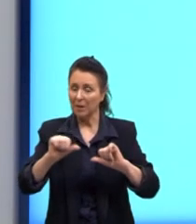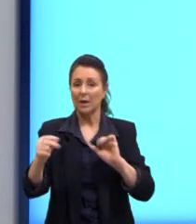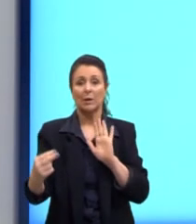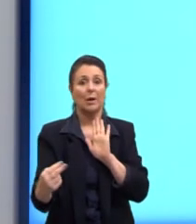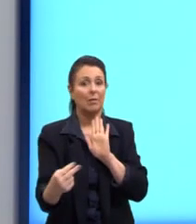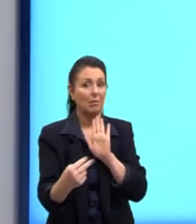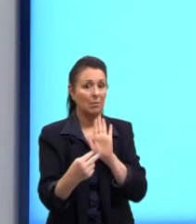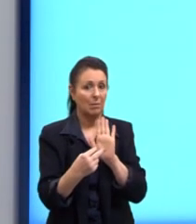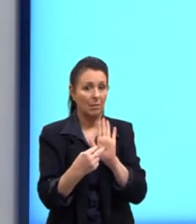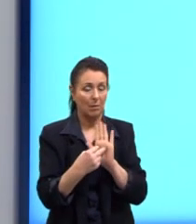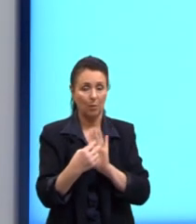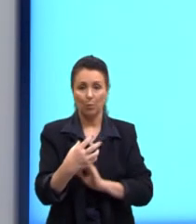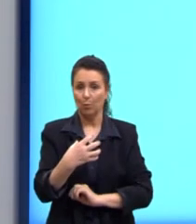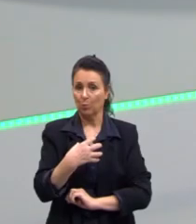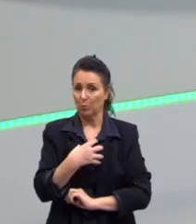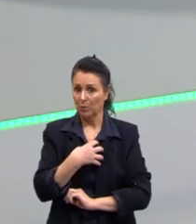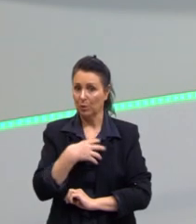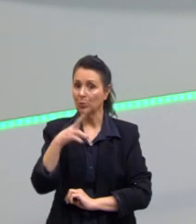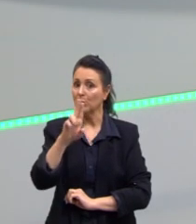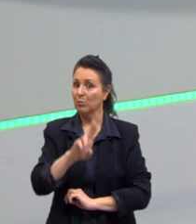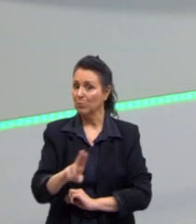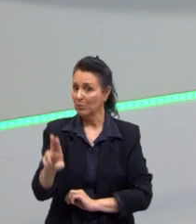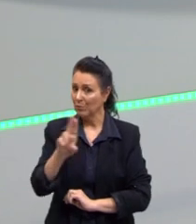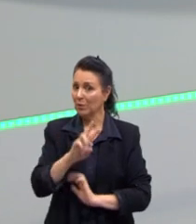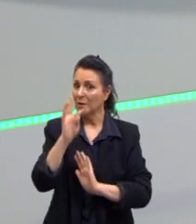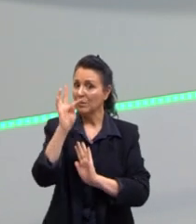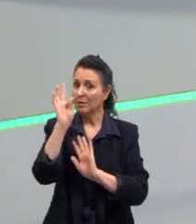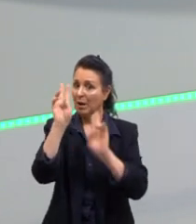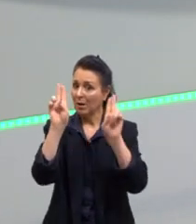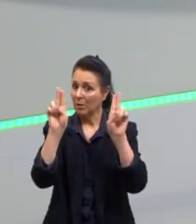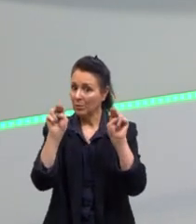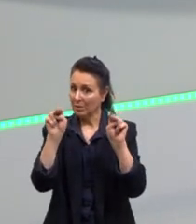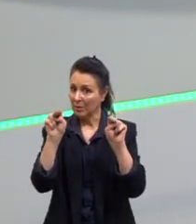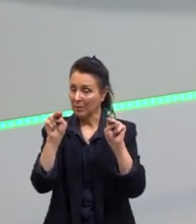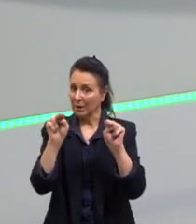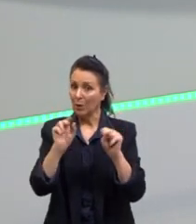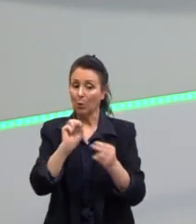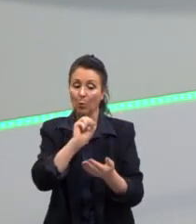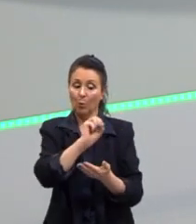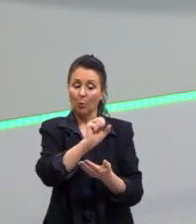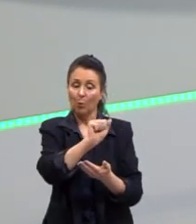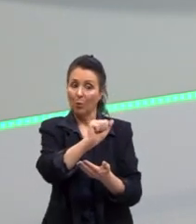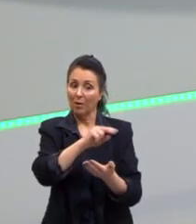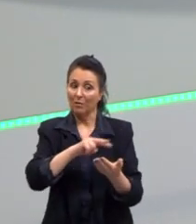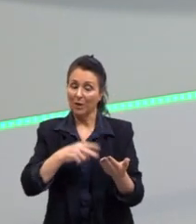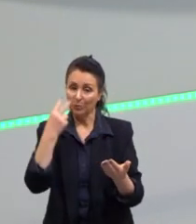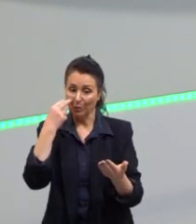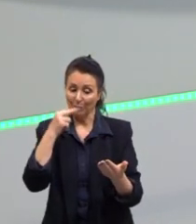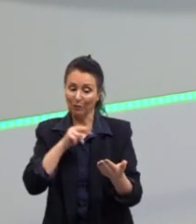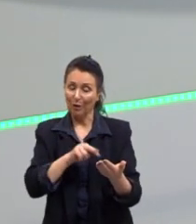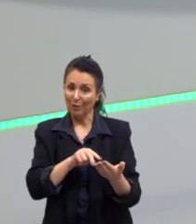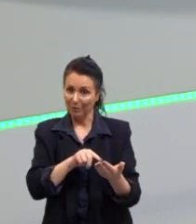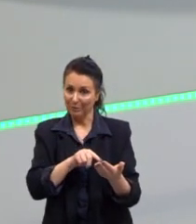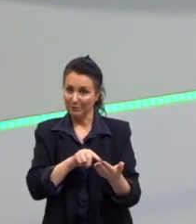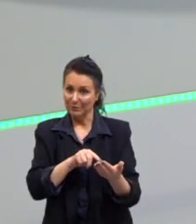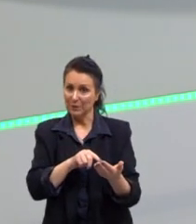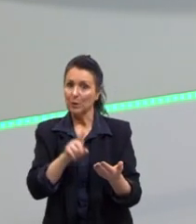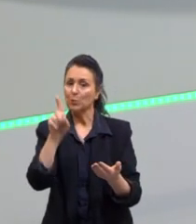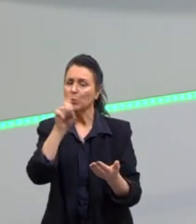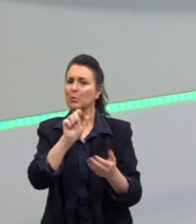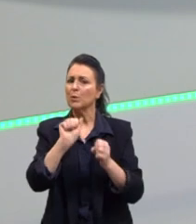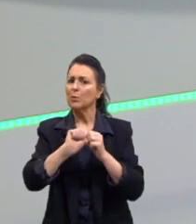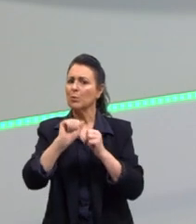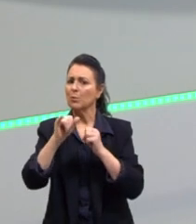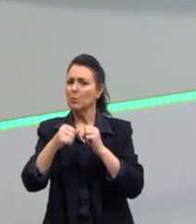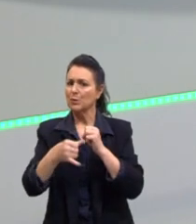forma como você vai dispor esse tema, porque isso vai ser analisado pelo corretor. Se você usa um adjetivo para